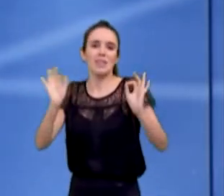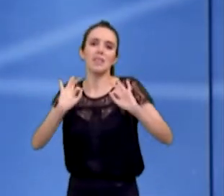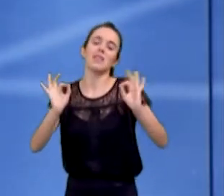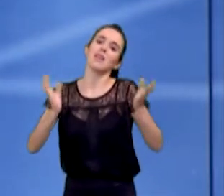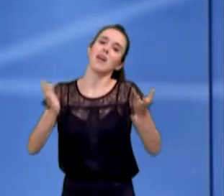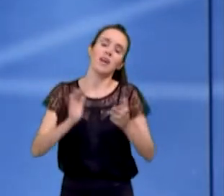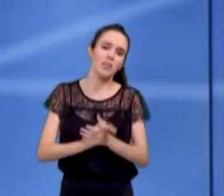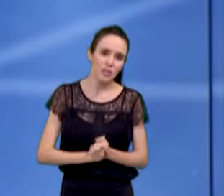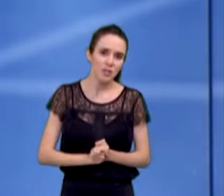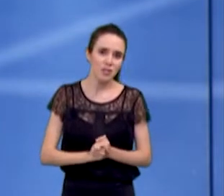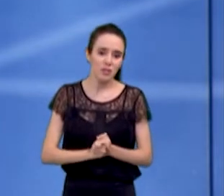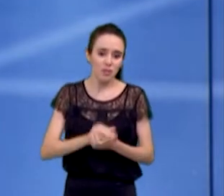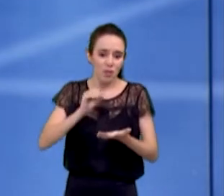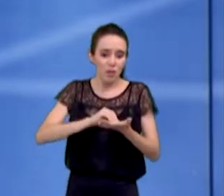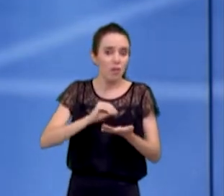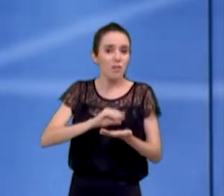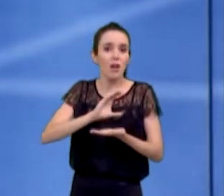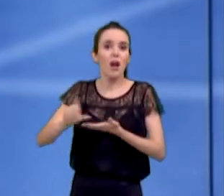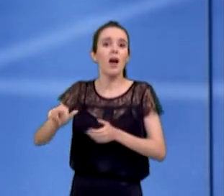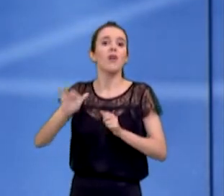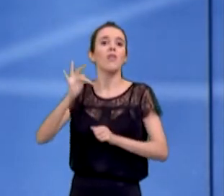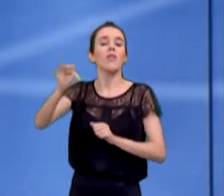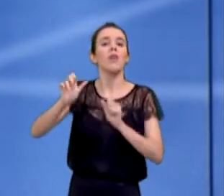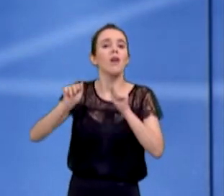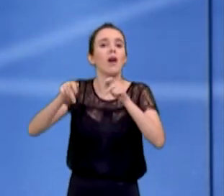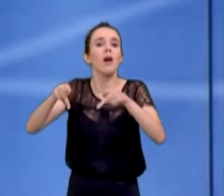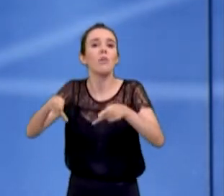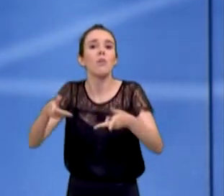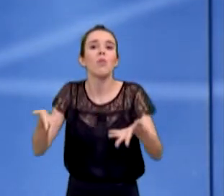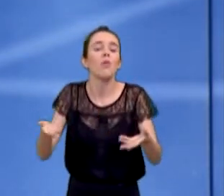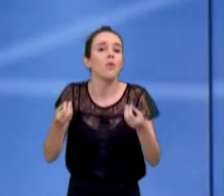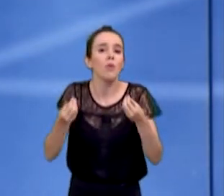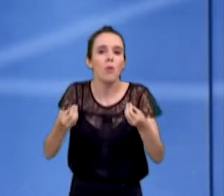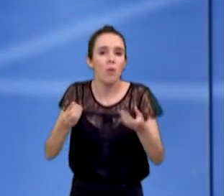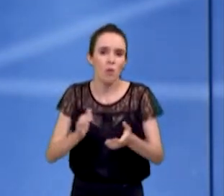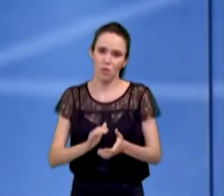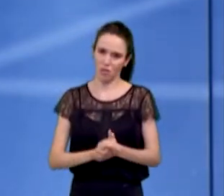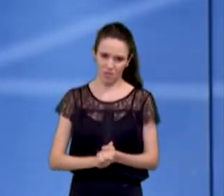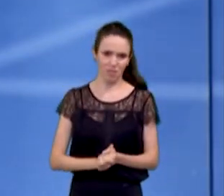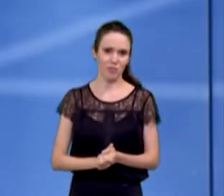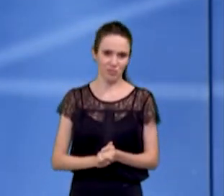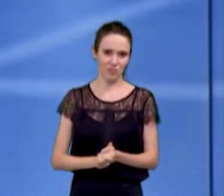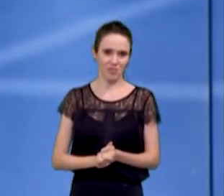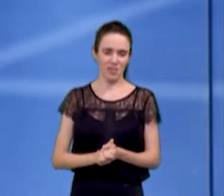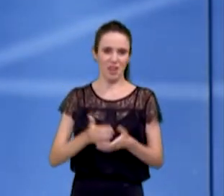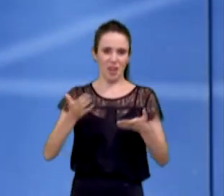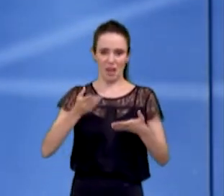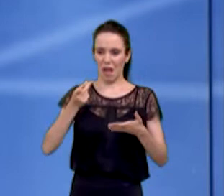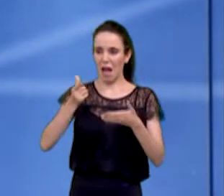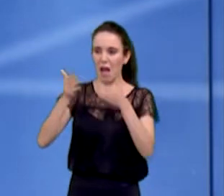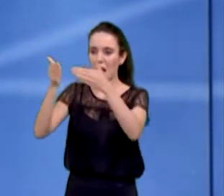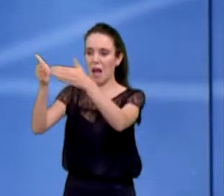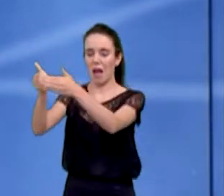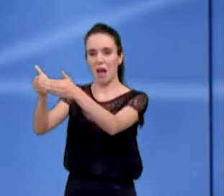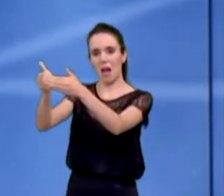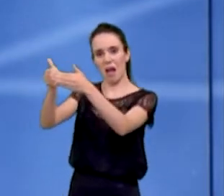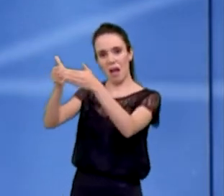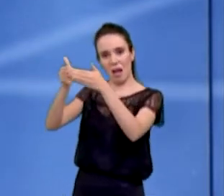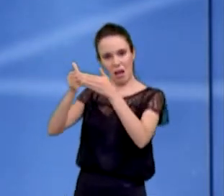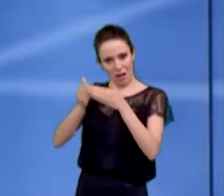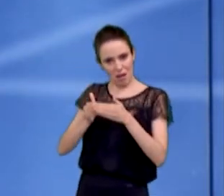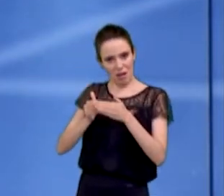desfalcando a Previdência e depois, na Câmara Municipal, passar o rolo compressor para pegar aquela empréstimo que foi feito pela